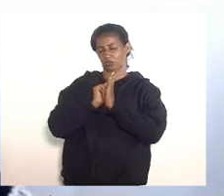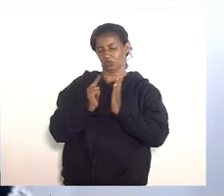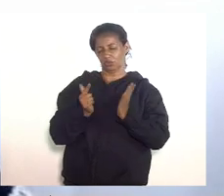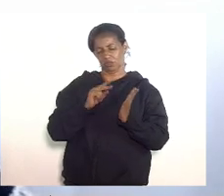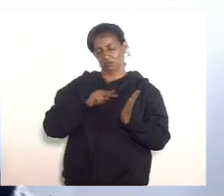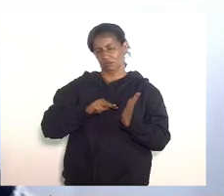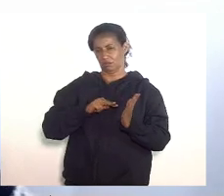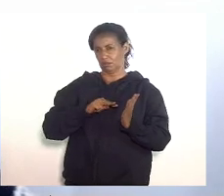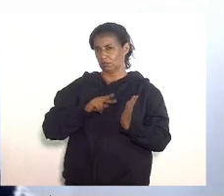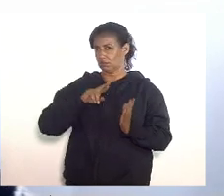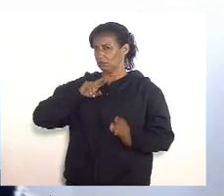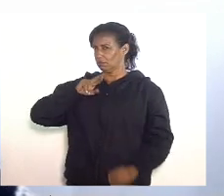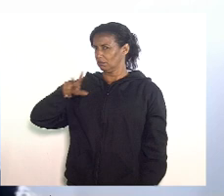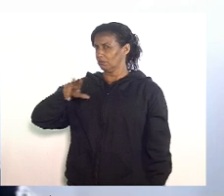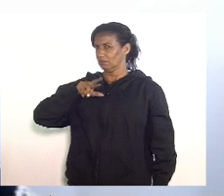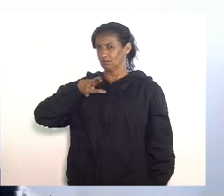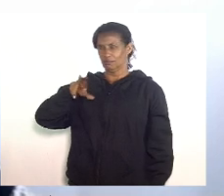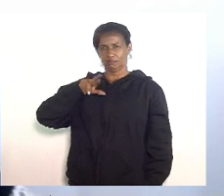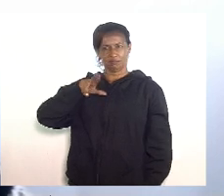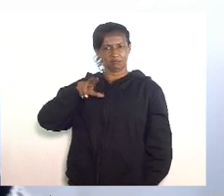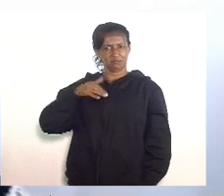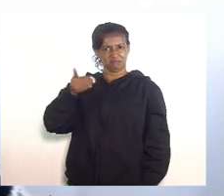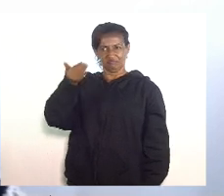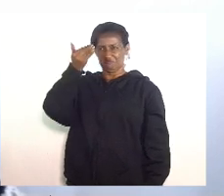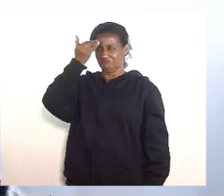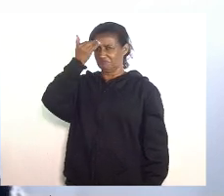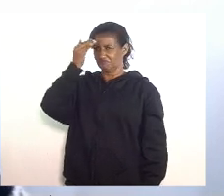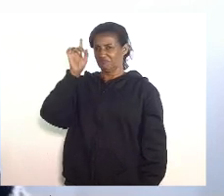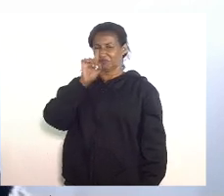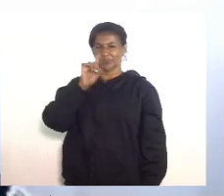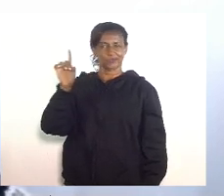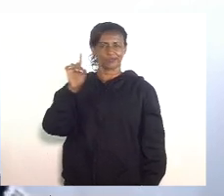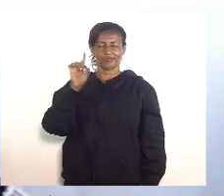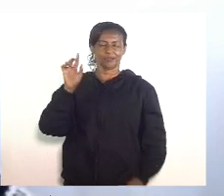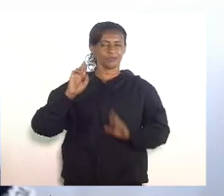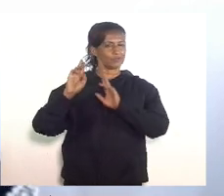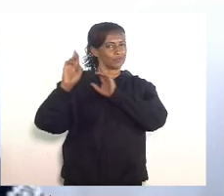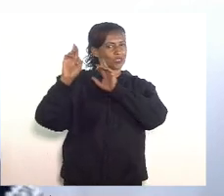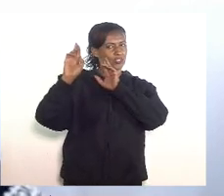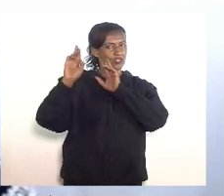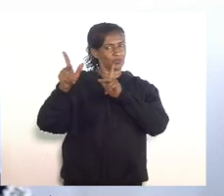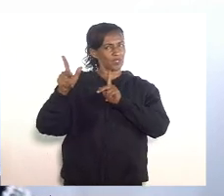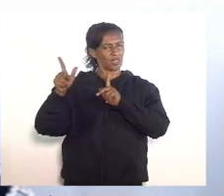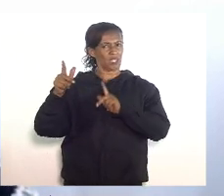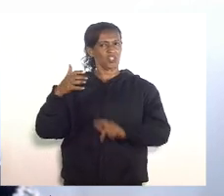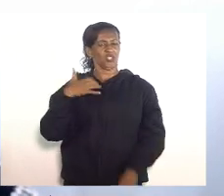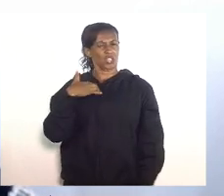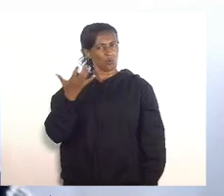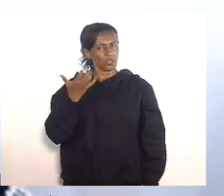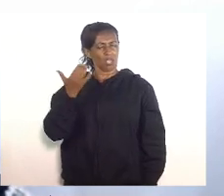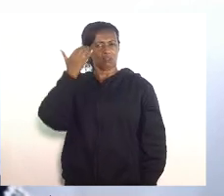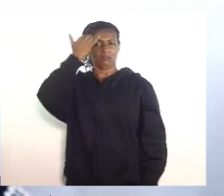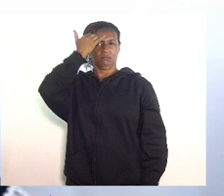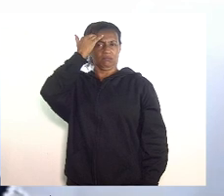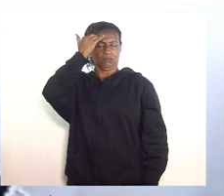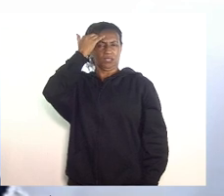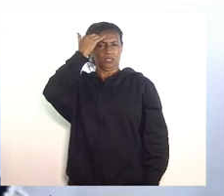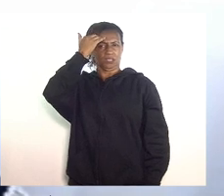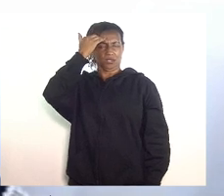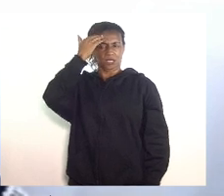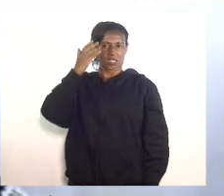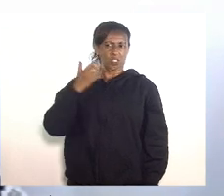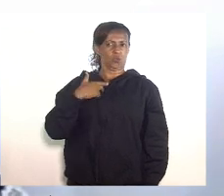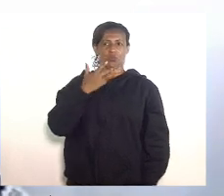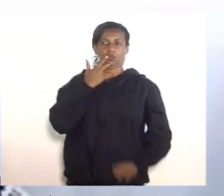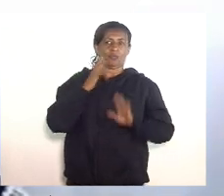lamentavelmente não nos permite ter esse entendimento quero eu que esse entendimento represente não estou aqui